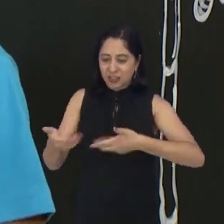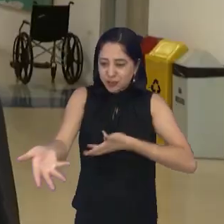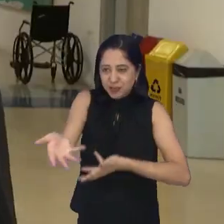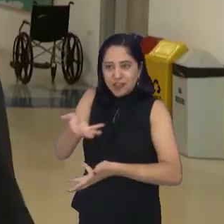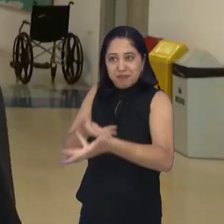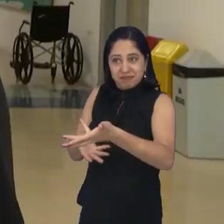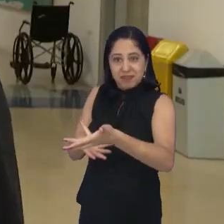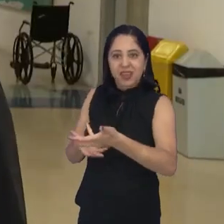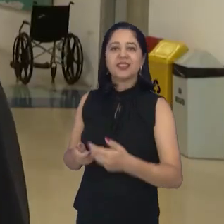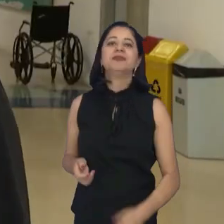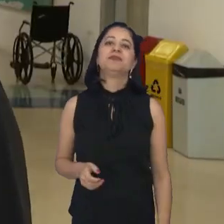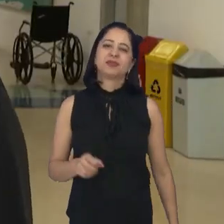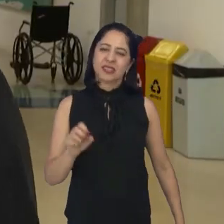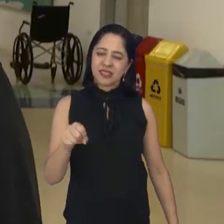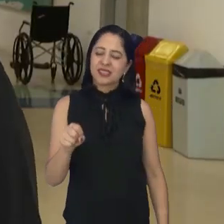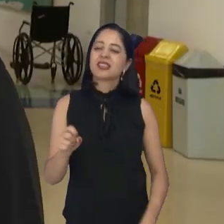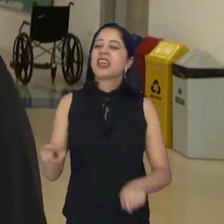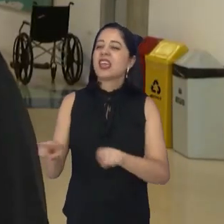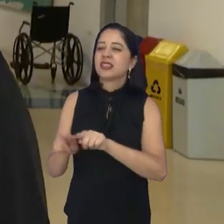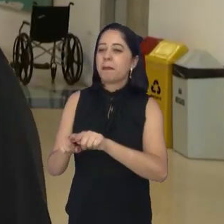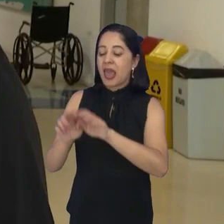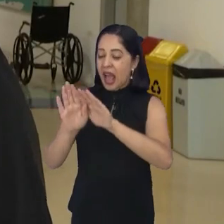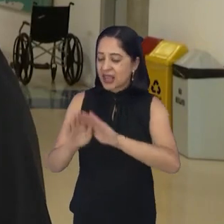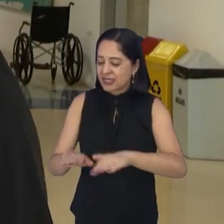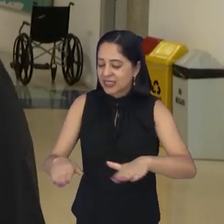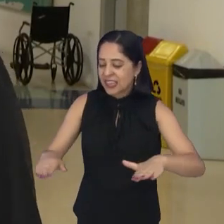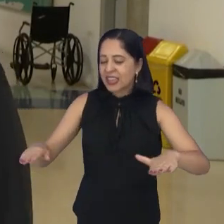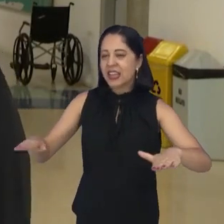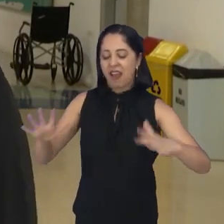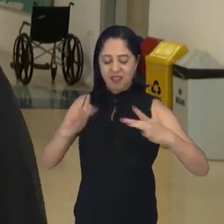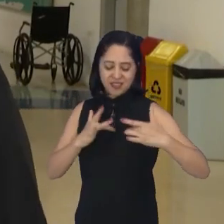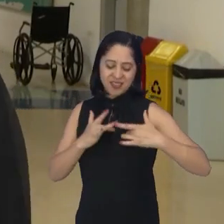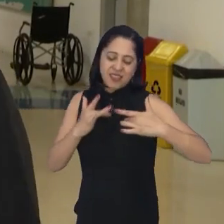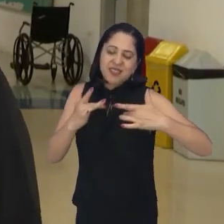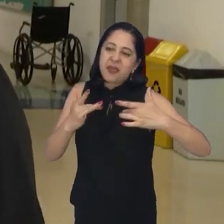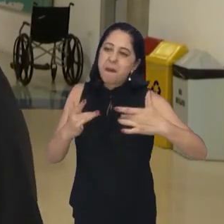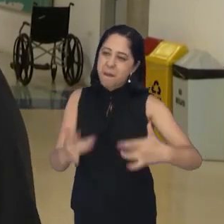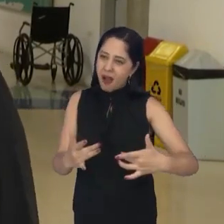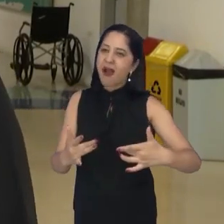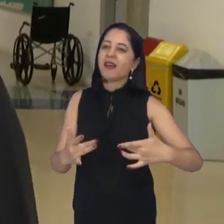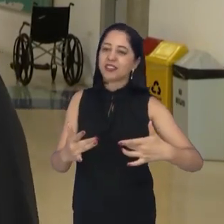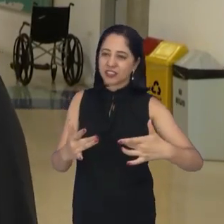você. E com isso a gente vai tendo crianças mais solidárias,